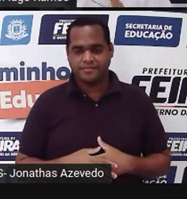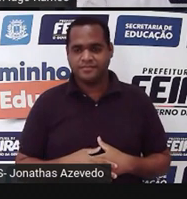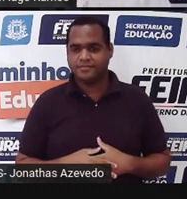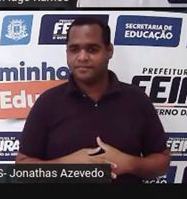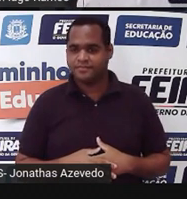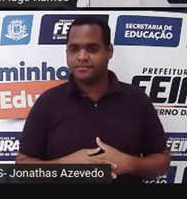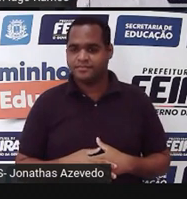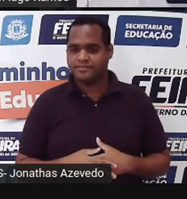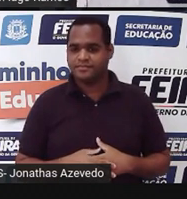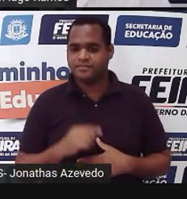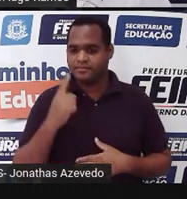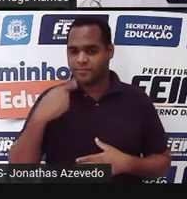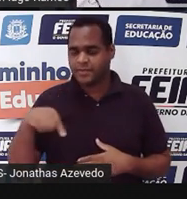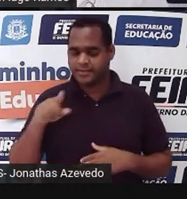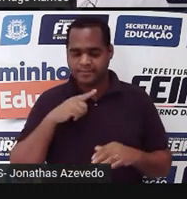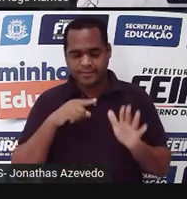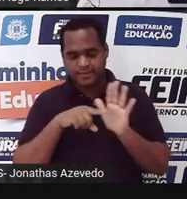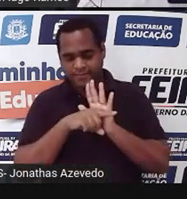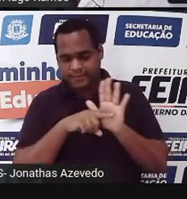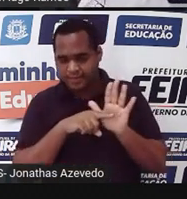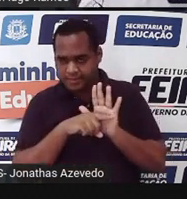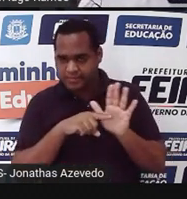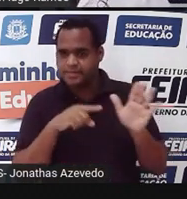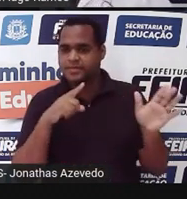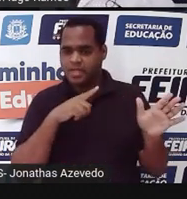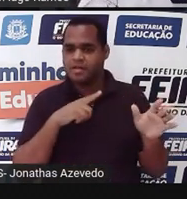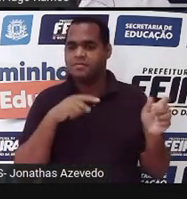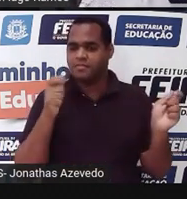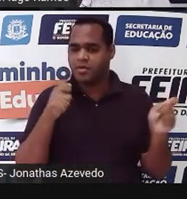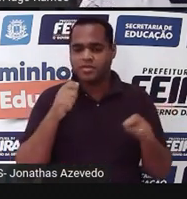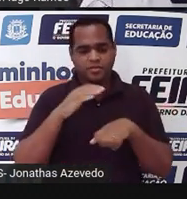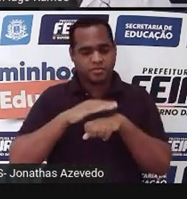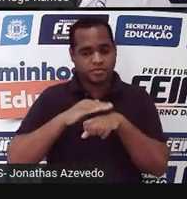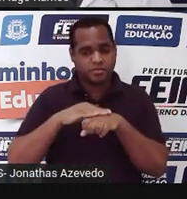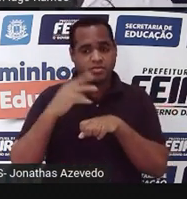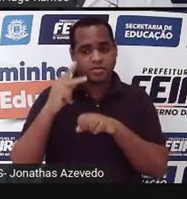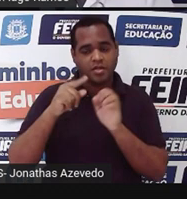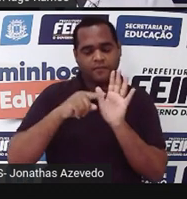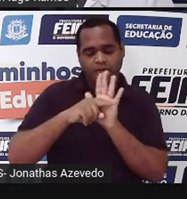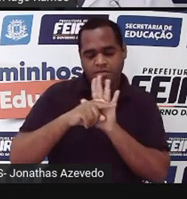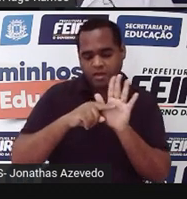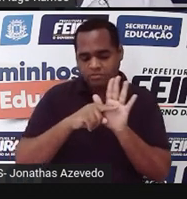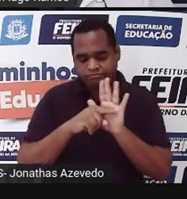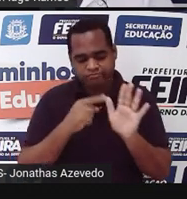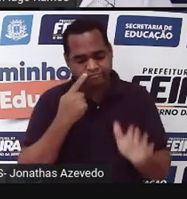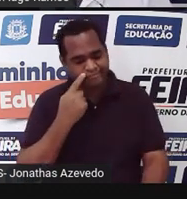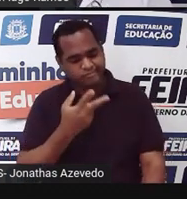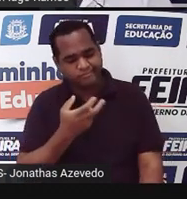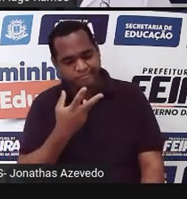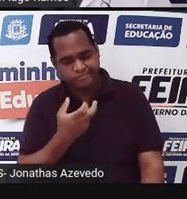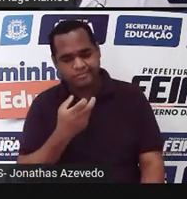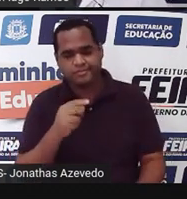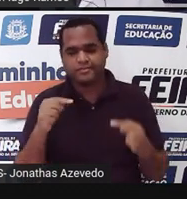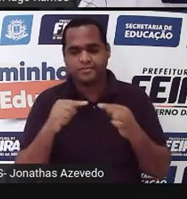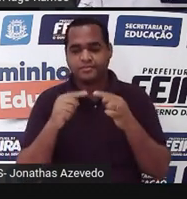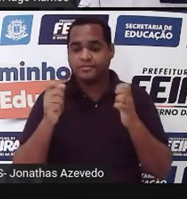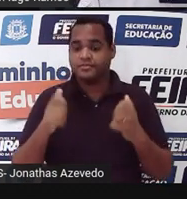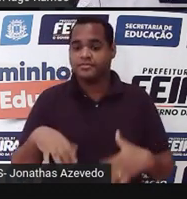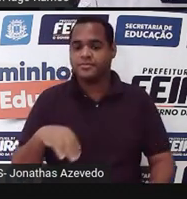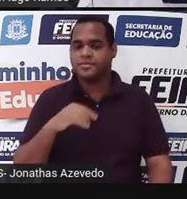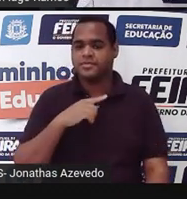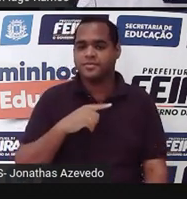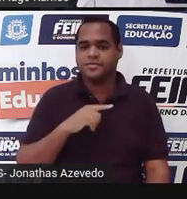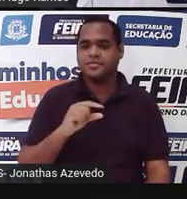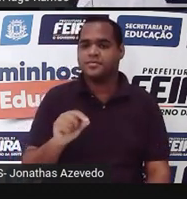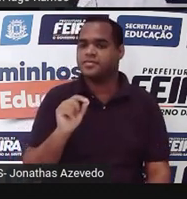disse que a gente vai investigar e a gente vai investigar analisando uma situação hipotética.